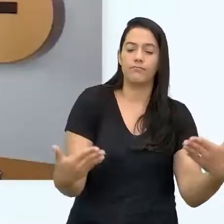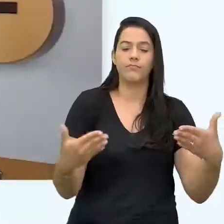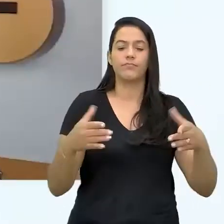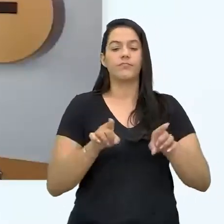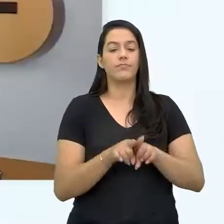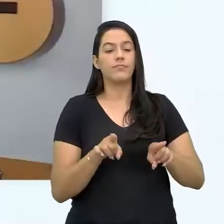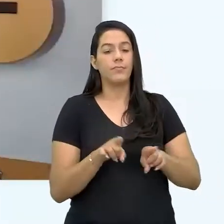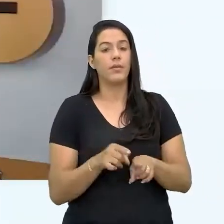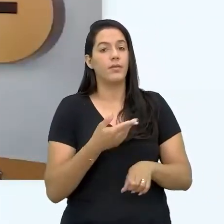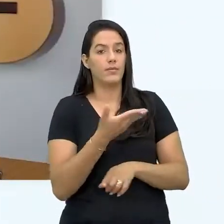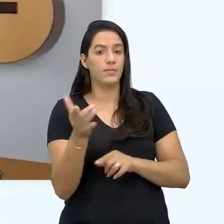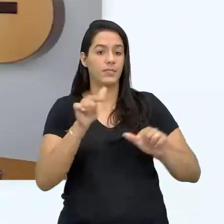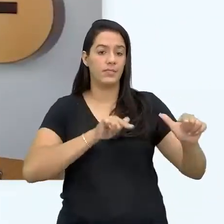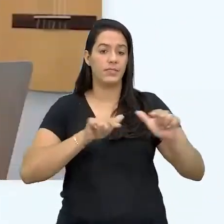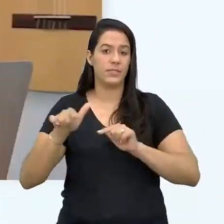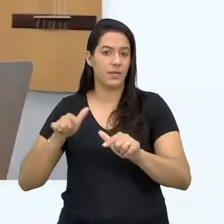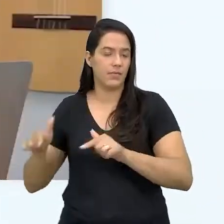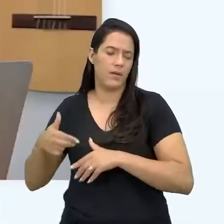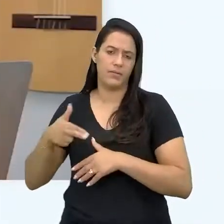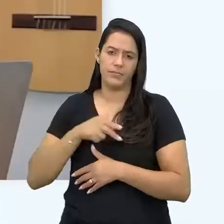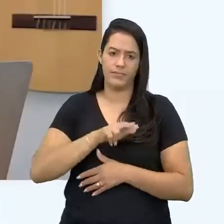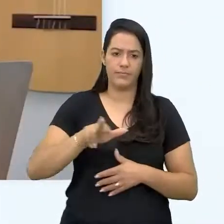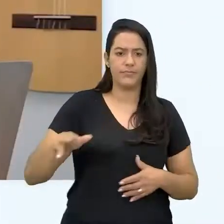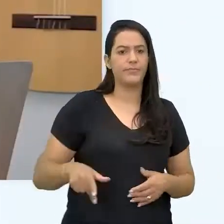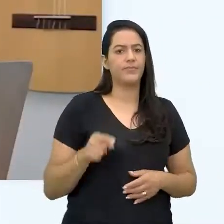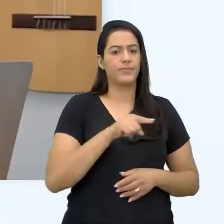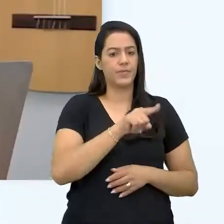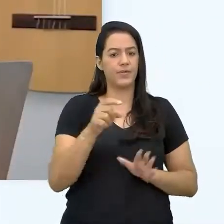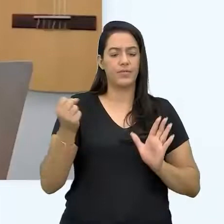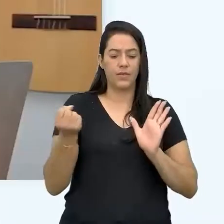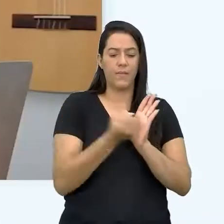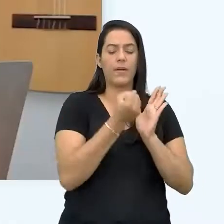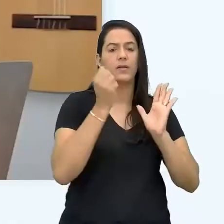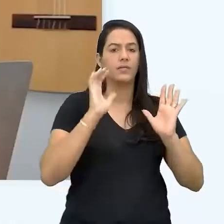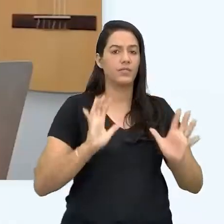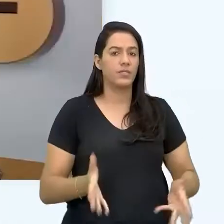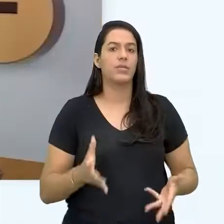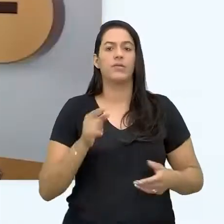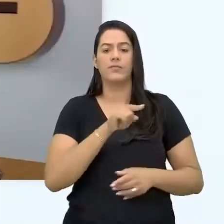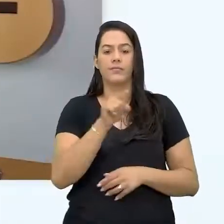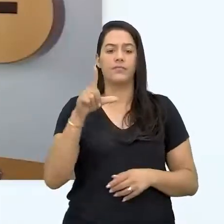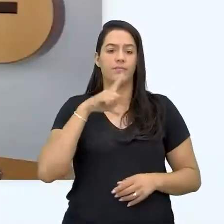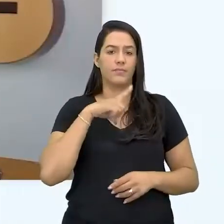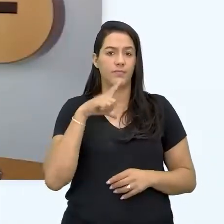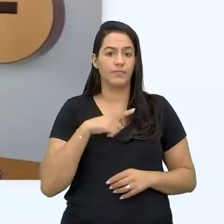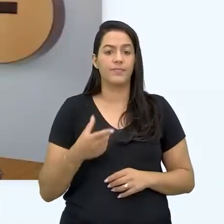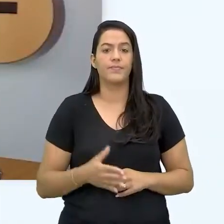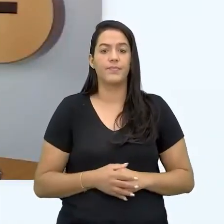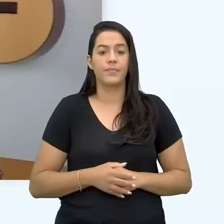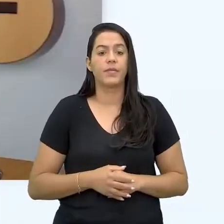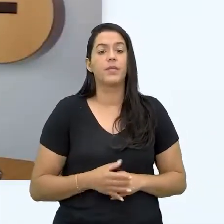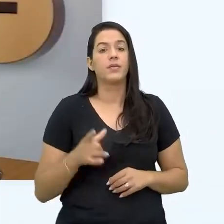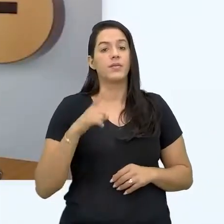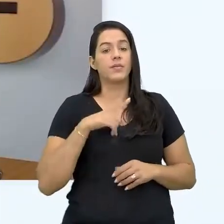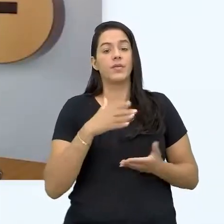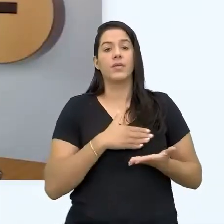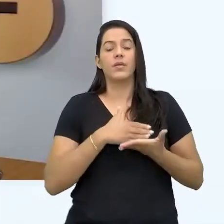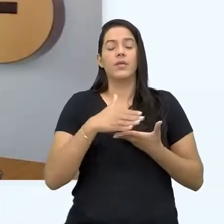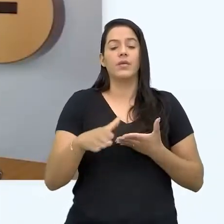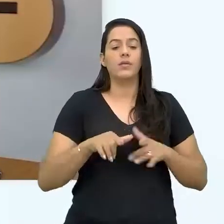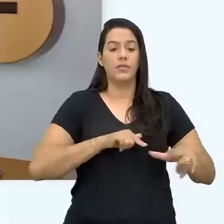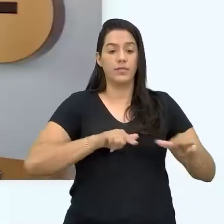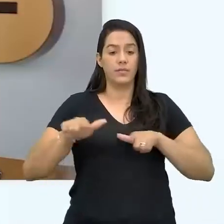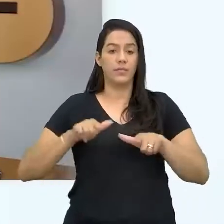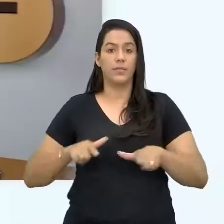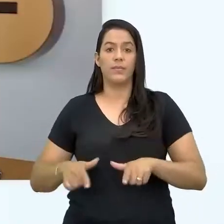pela maneira como você trabalha, etc. Então você já tem a sua marca. Você já é a marca você. É que a partir do branding você pode começar a trabalhar isso com um